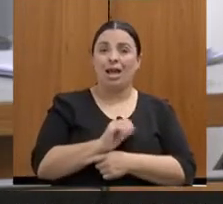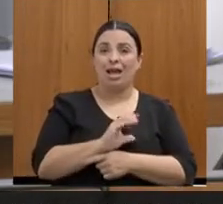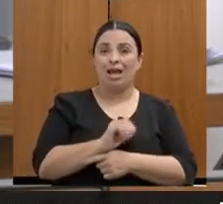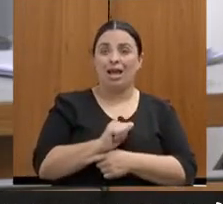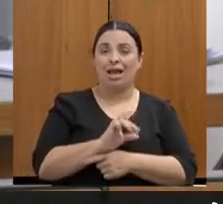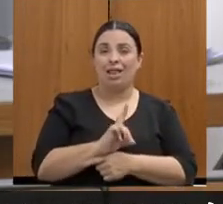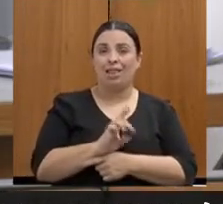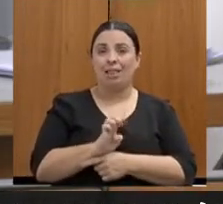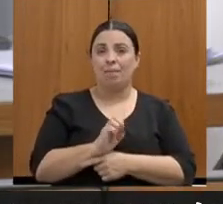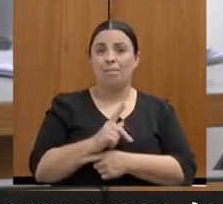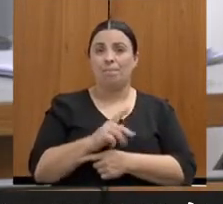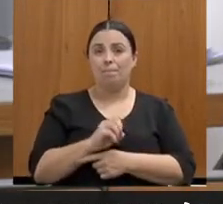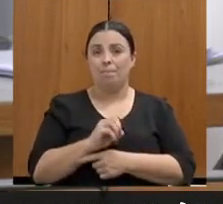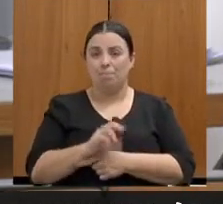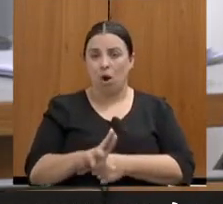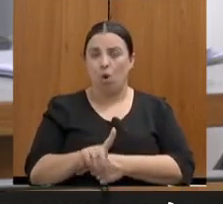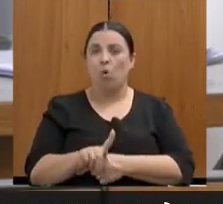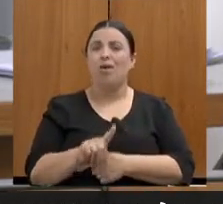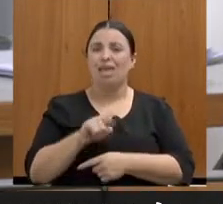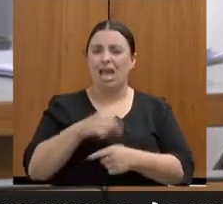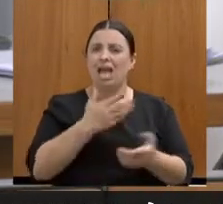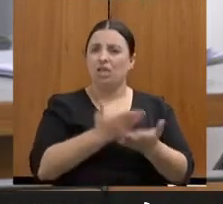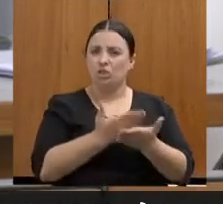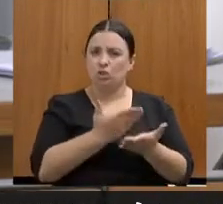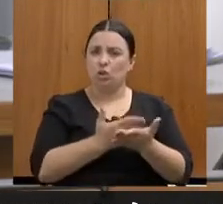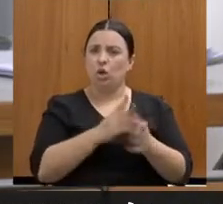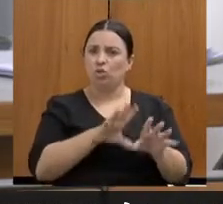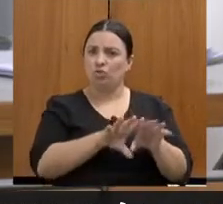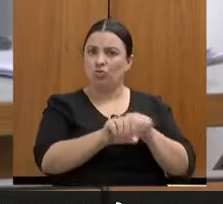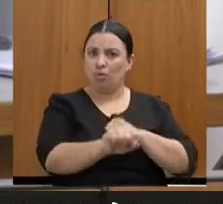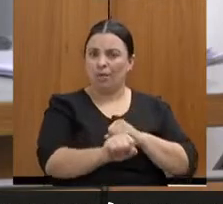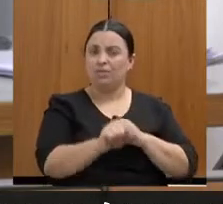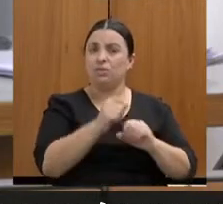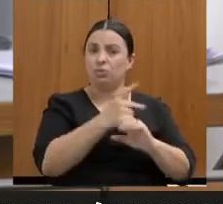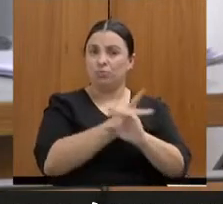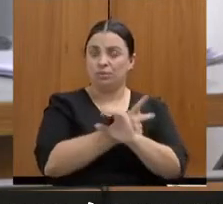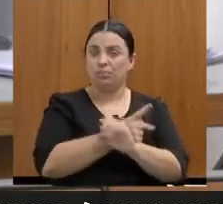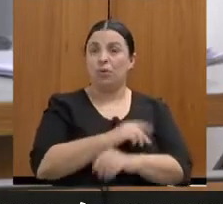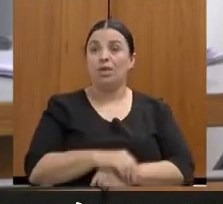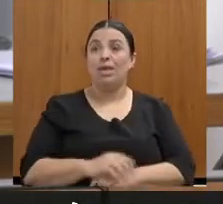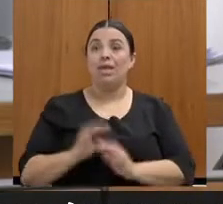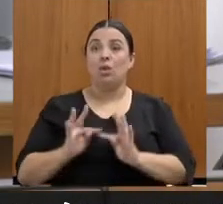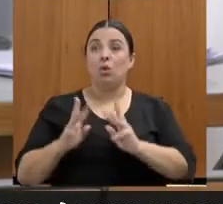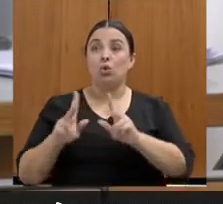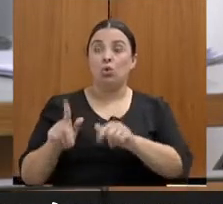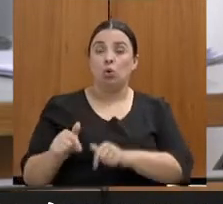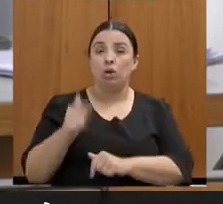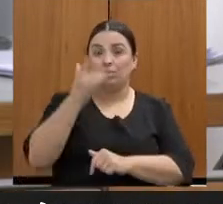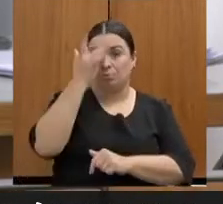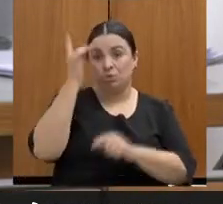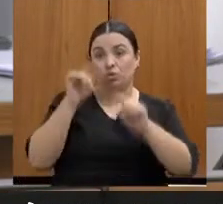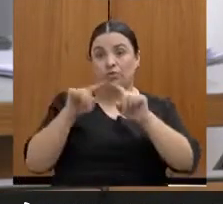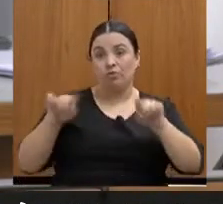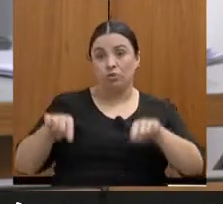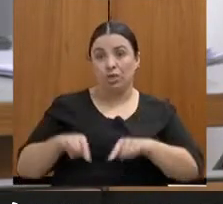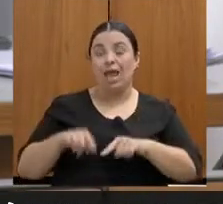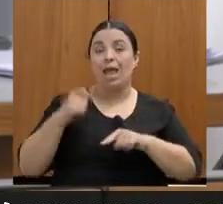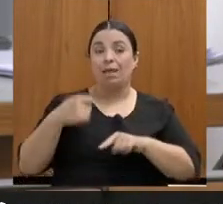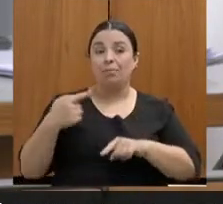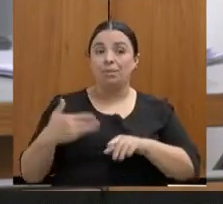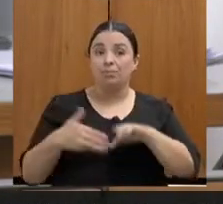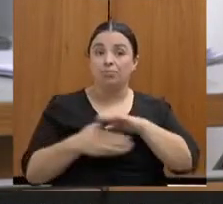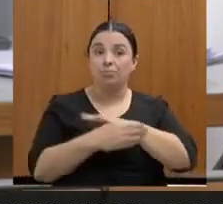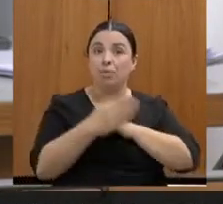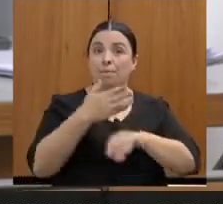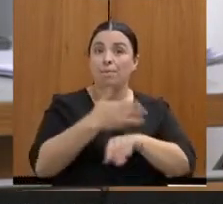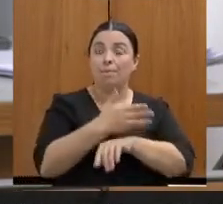obrigatoriedade de que esses servidores passem por esses cursos oferecidos pela nossa Academia de